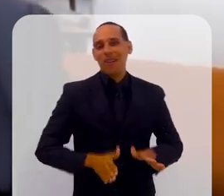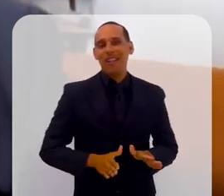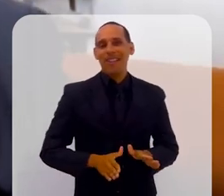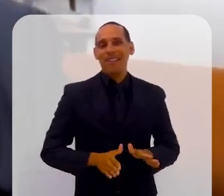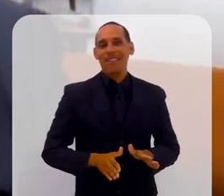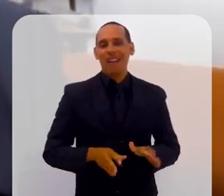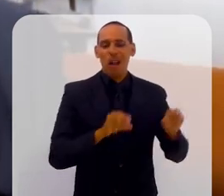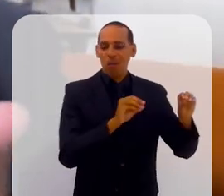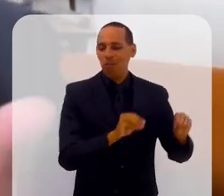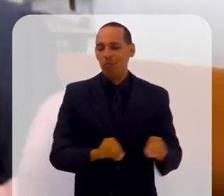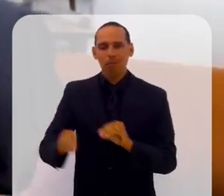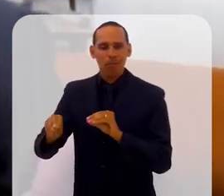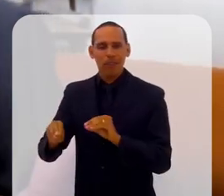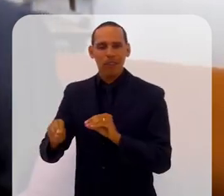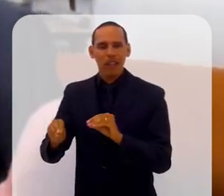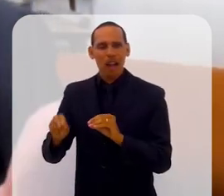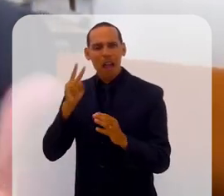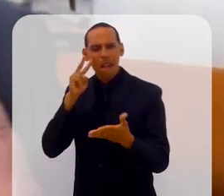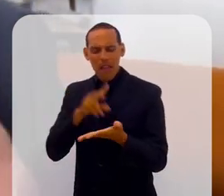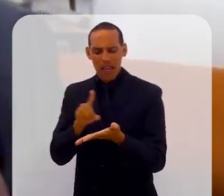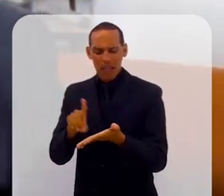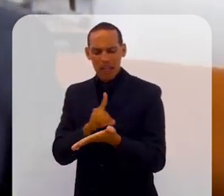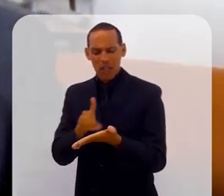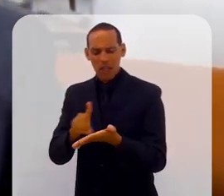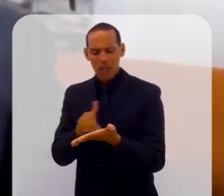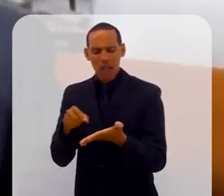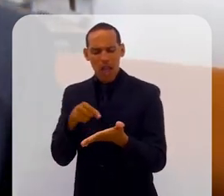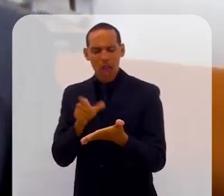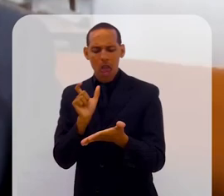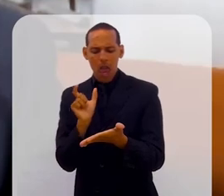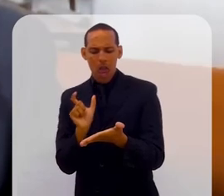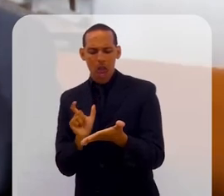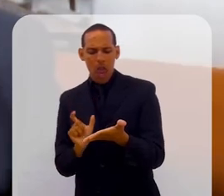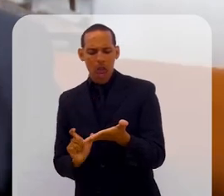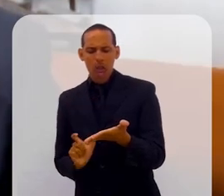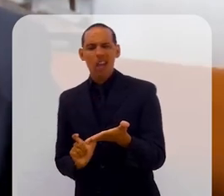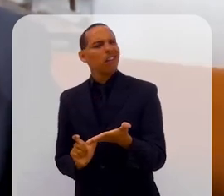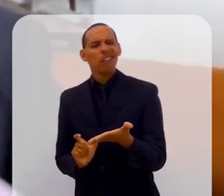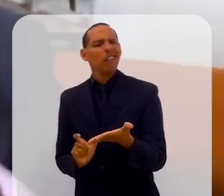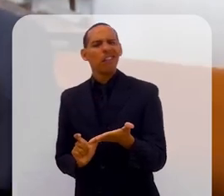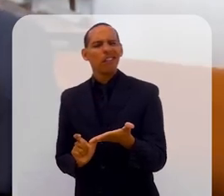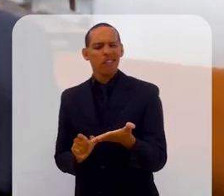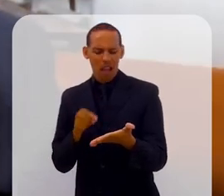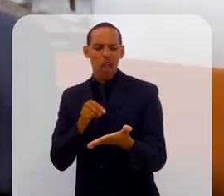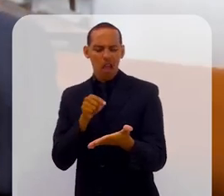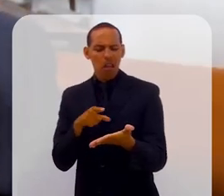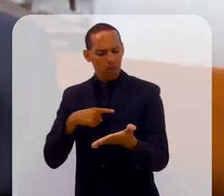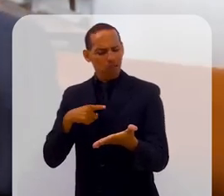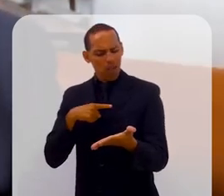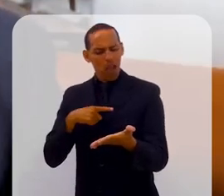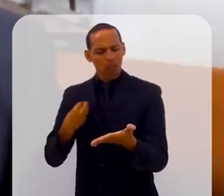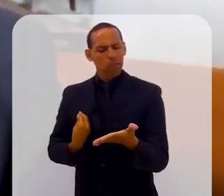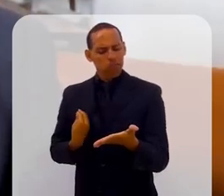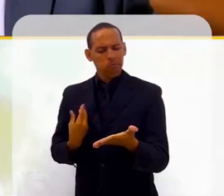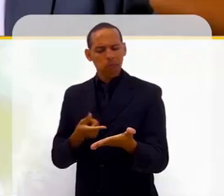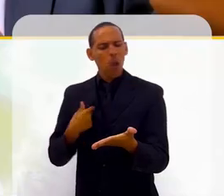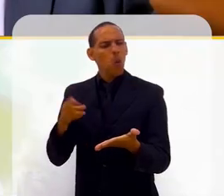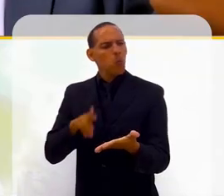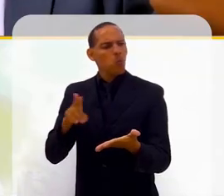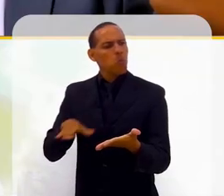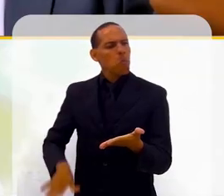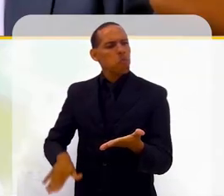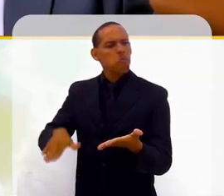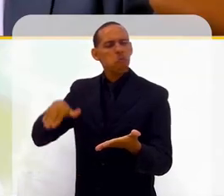você não vai no dicionário olhar uma palavra que você escuta ela desde criança. Você tem certeza que aquela palavra existe, que é